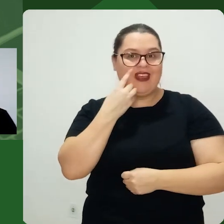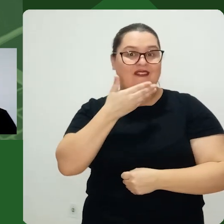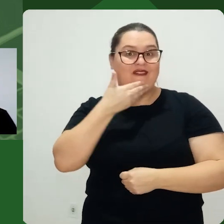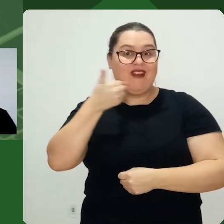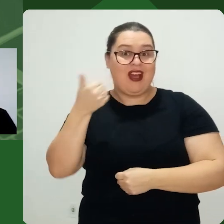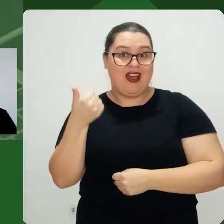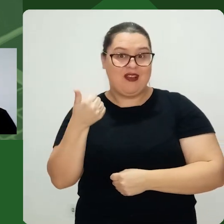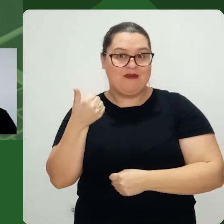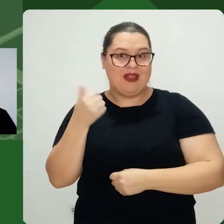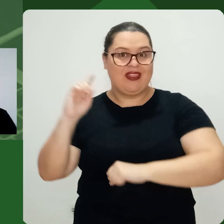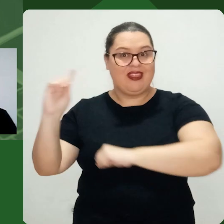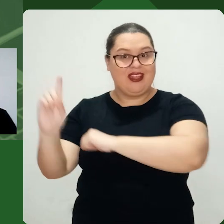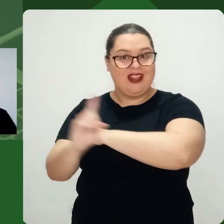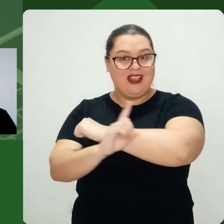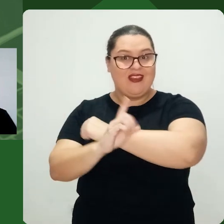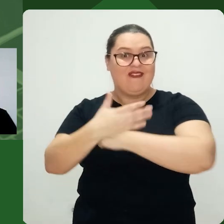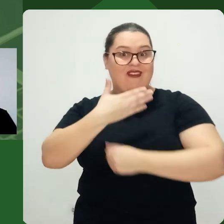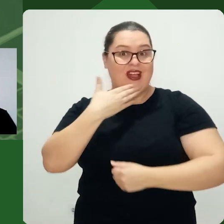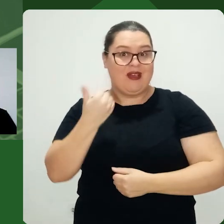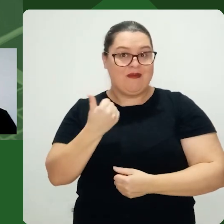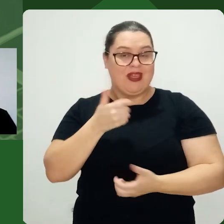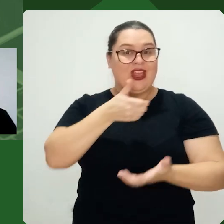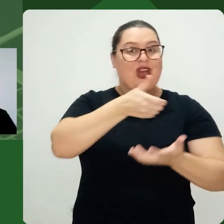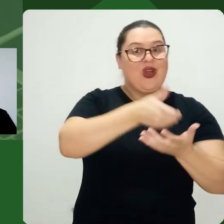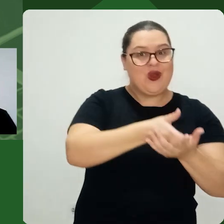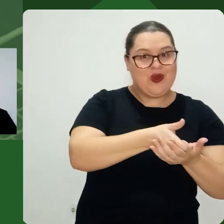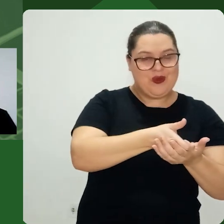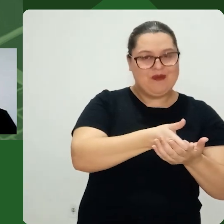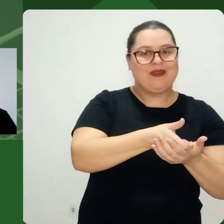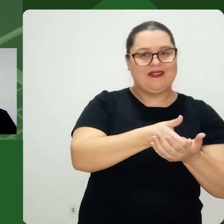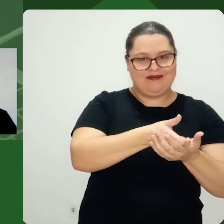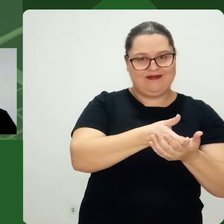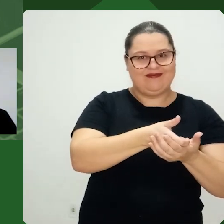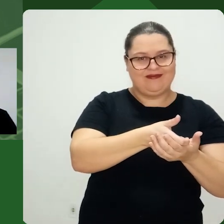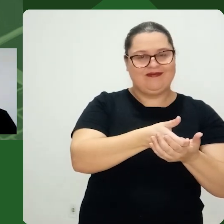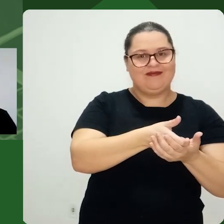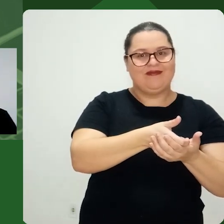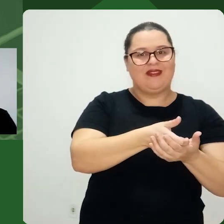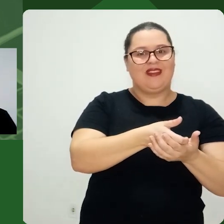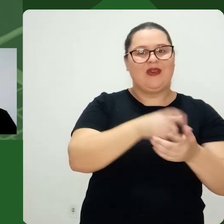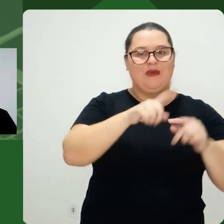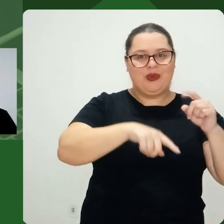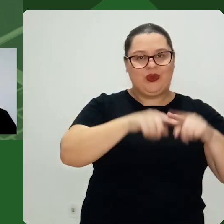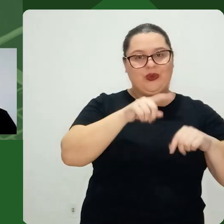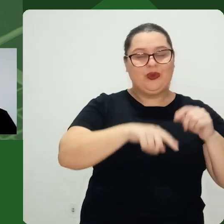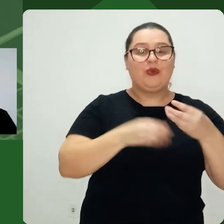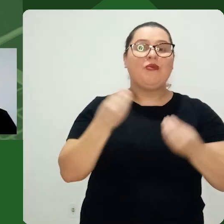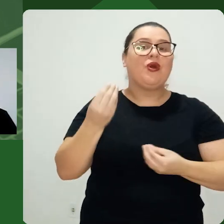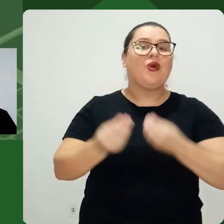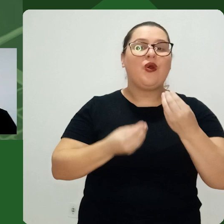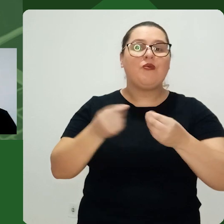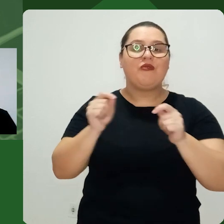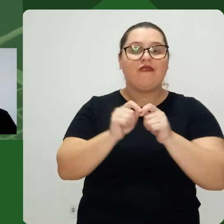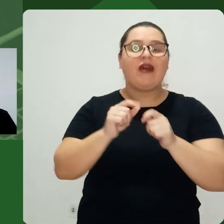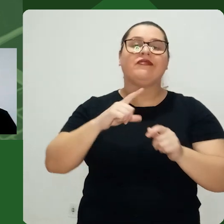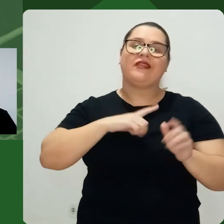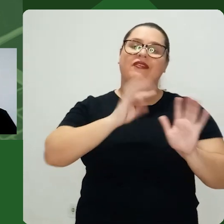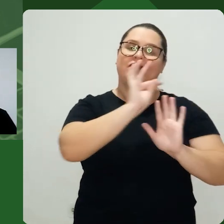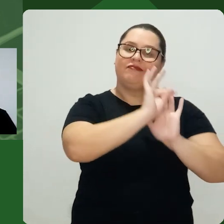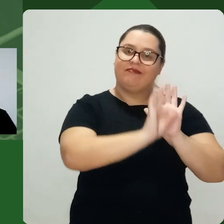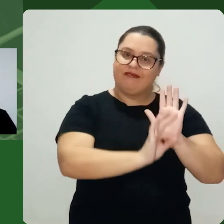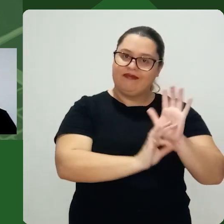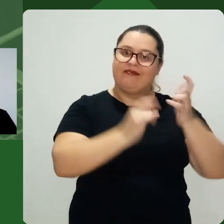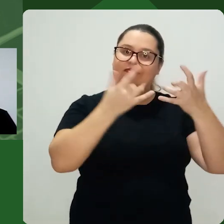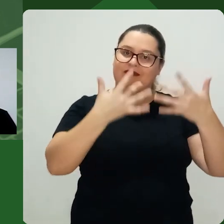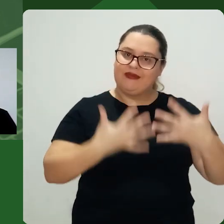Eu preciso fazer com que o meu valor percebido seja maior que o do concorrente E como que eu vou fazer isso? Isso vocês têm lá